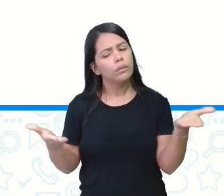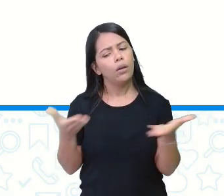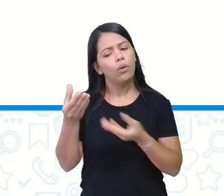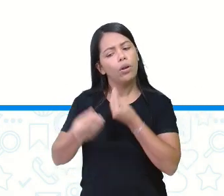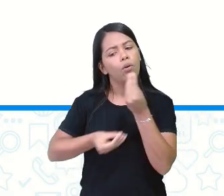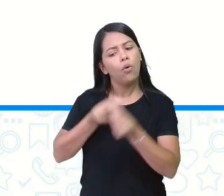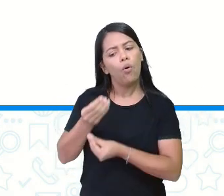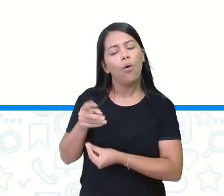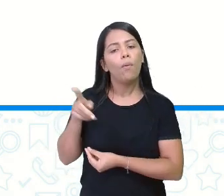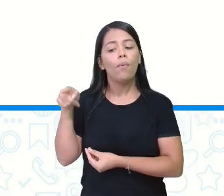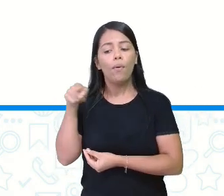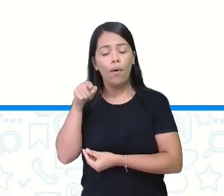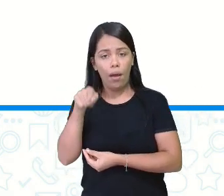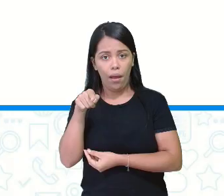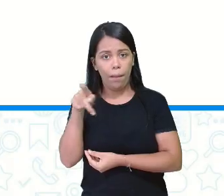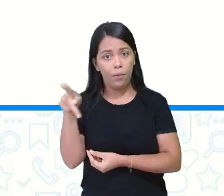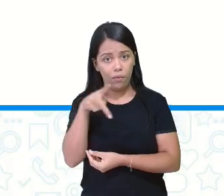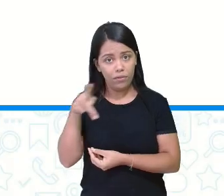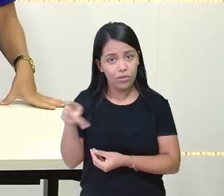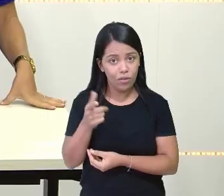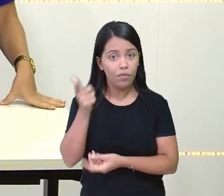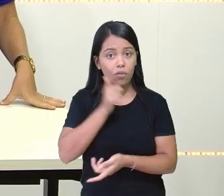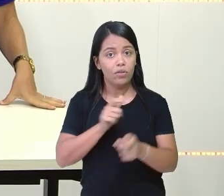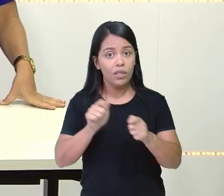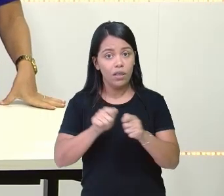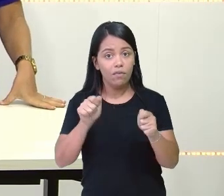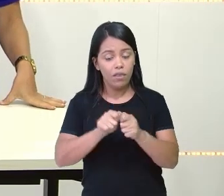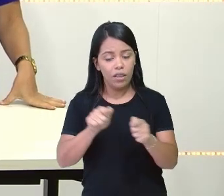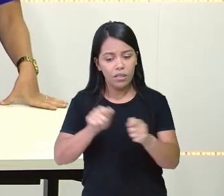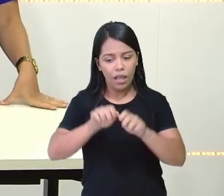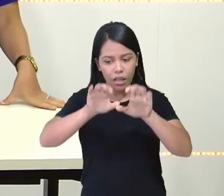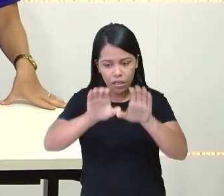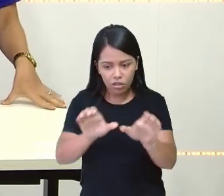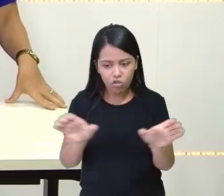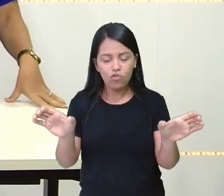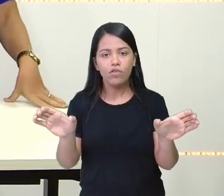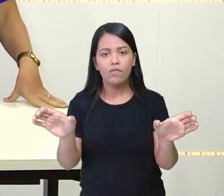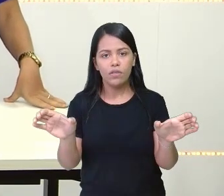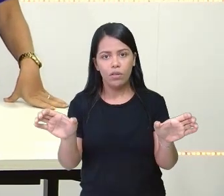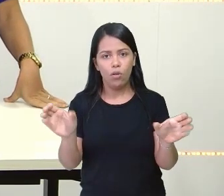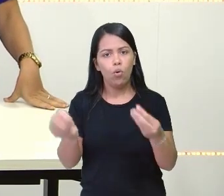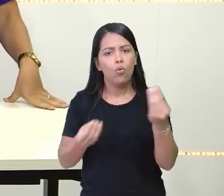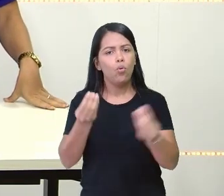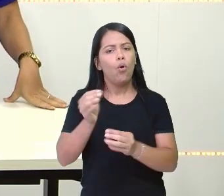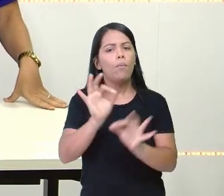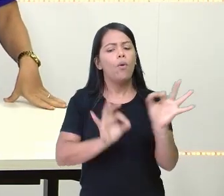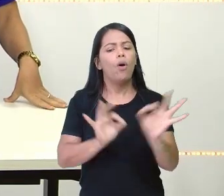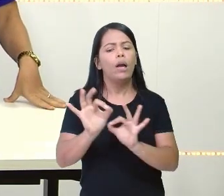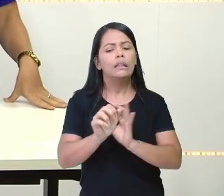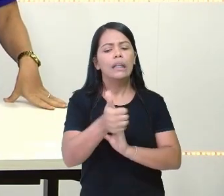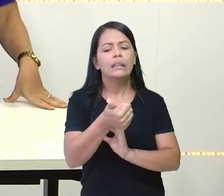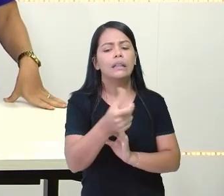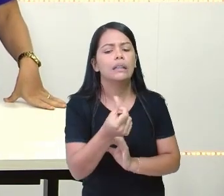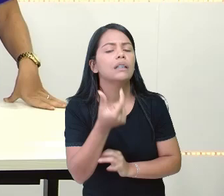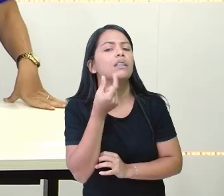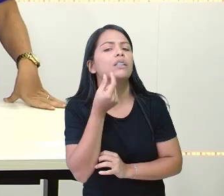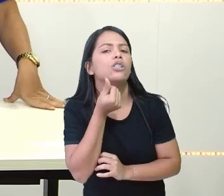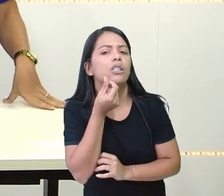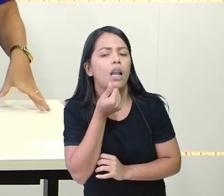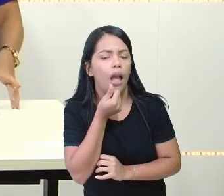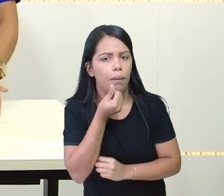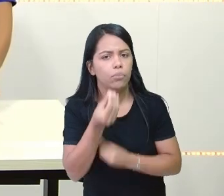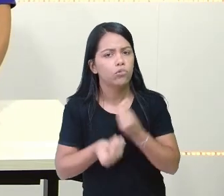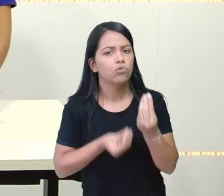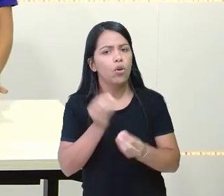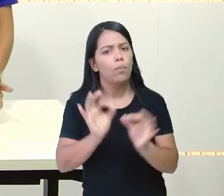repartição. Será que vocês conseguem me dizer como eu posso organizar esses 16 lápis aqui nos dois